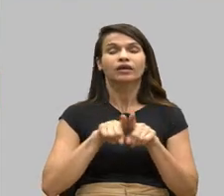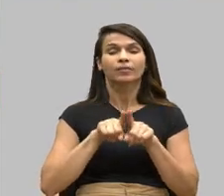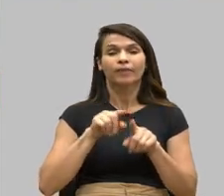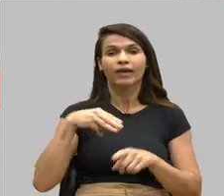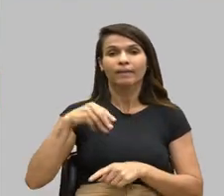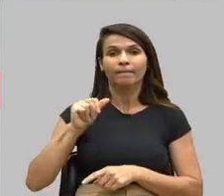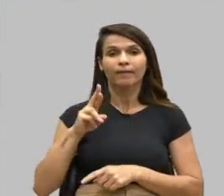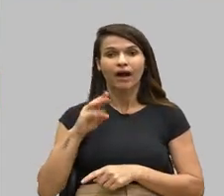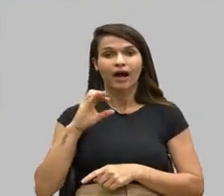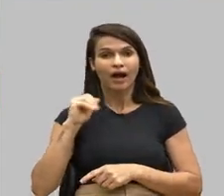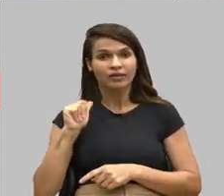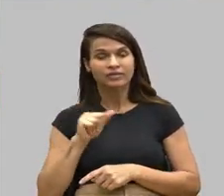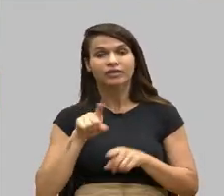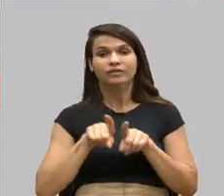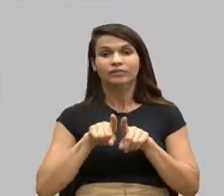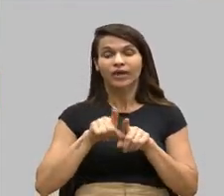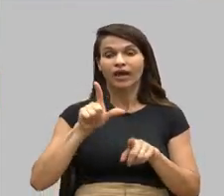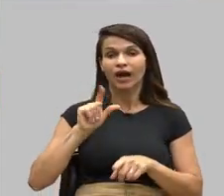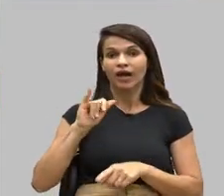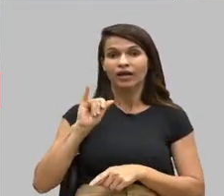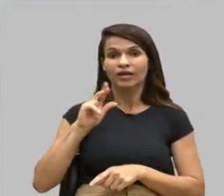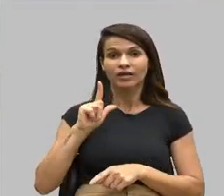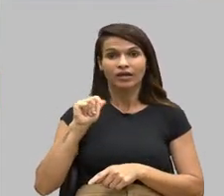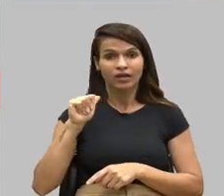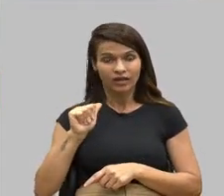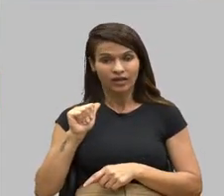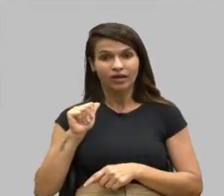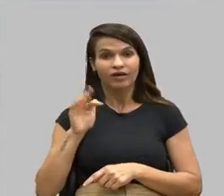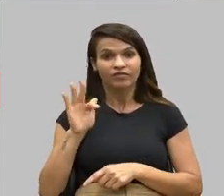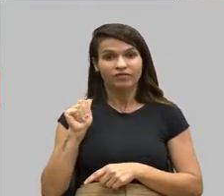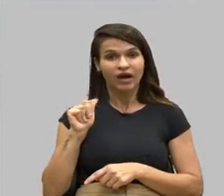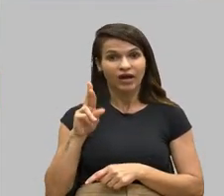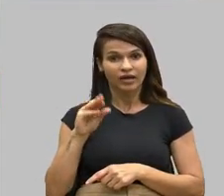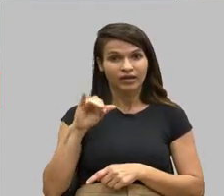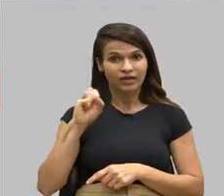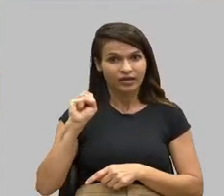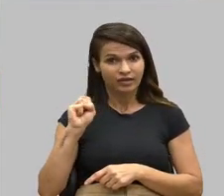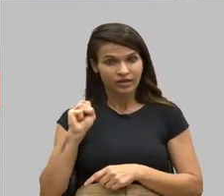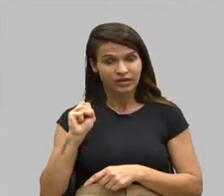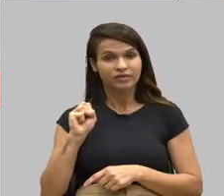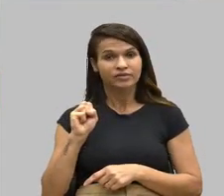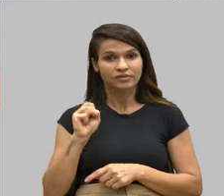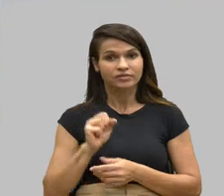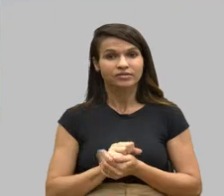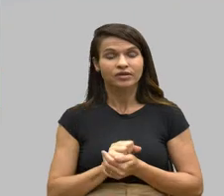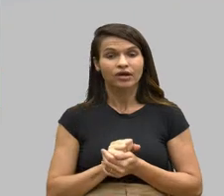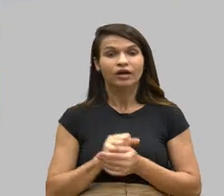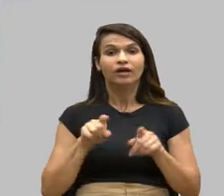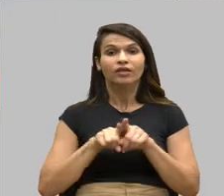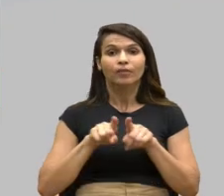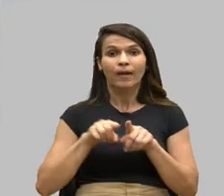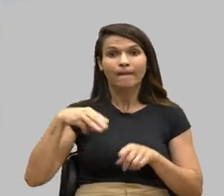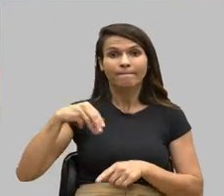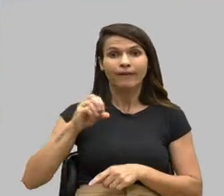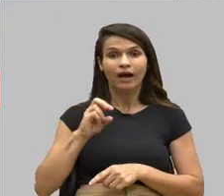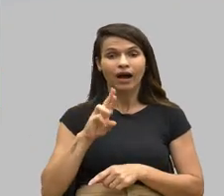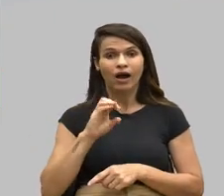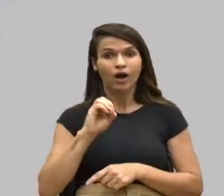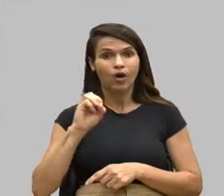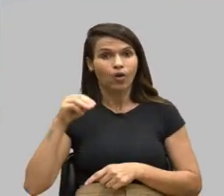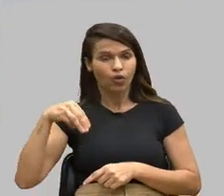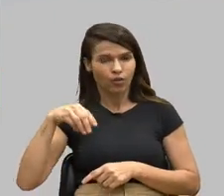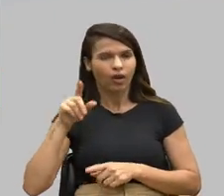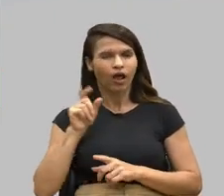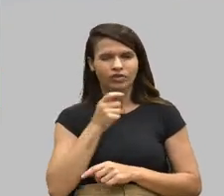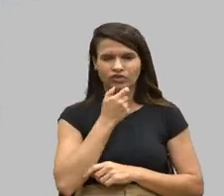Ramos e a Lílian Farias Reis, na rua Antônio Tiburso, 270, Basquistais, Nova Lima.